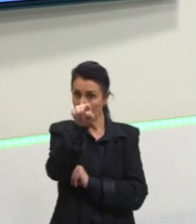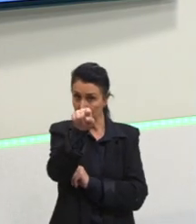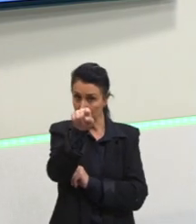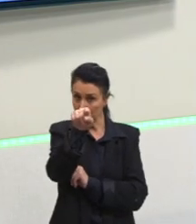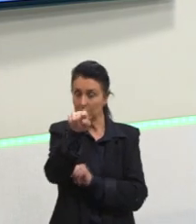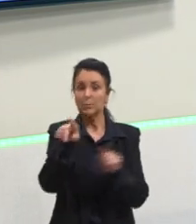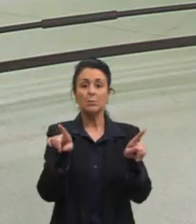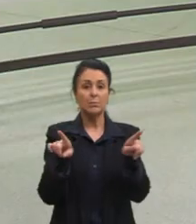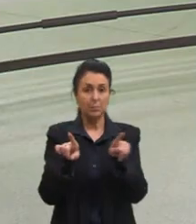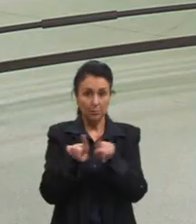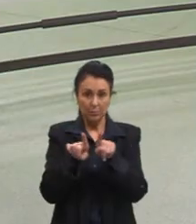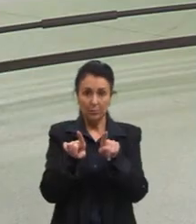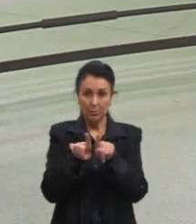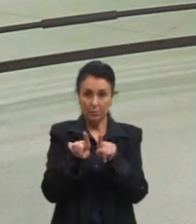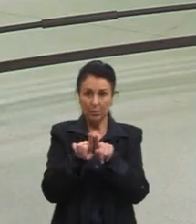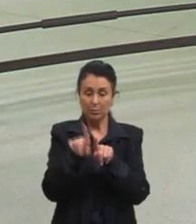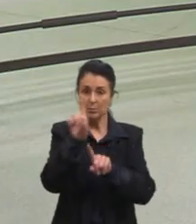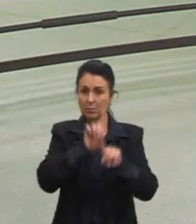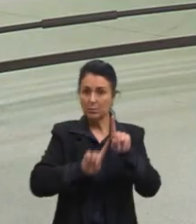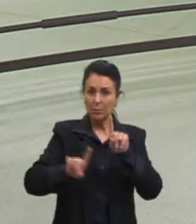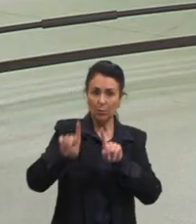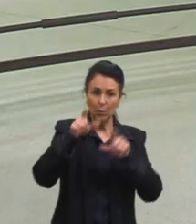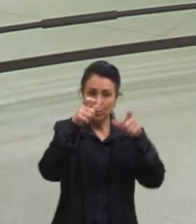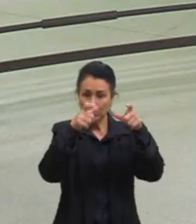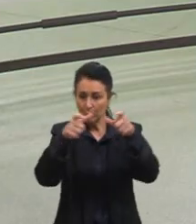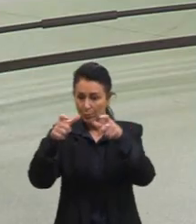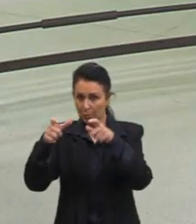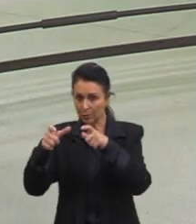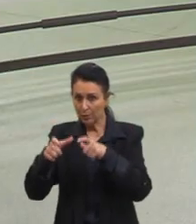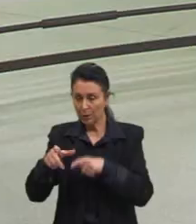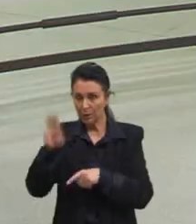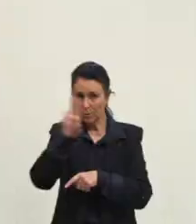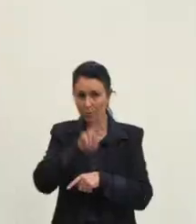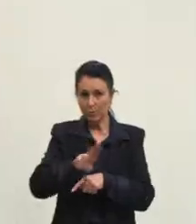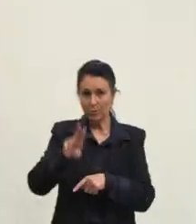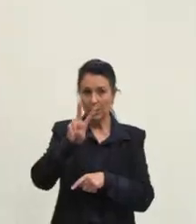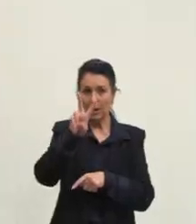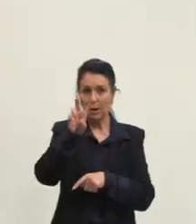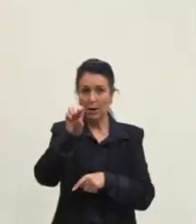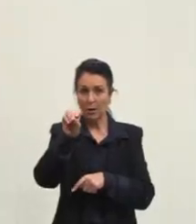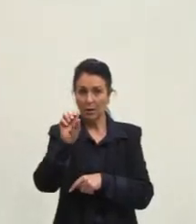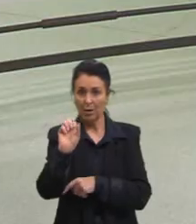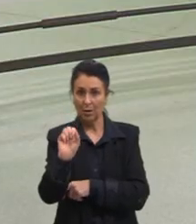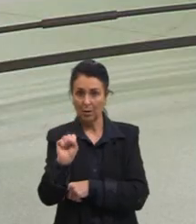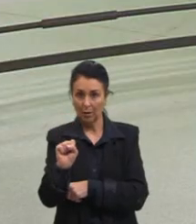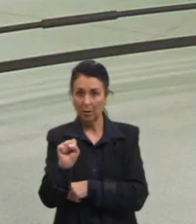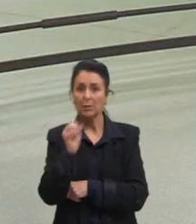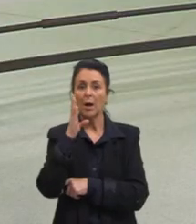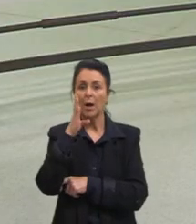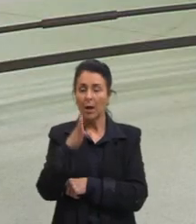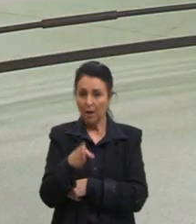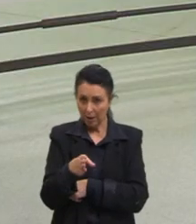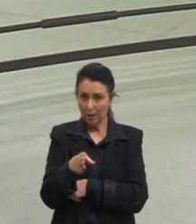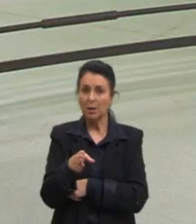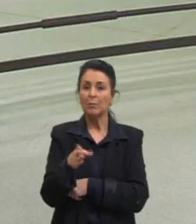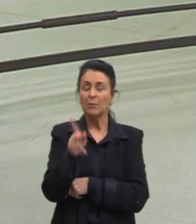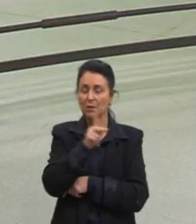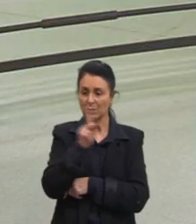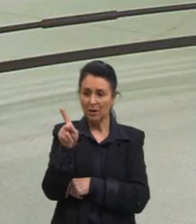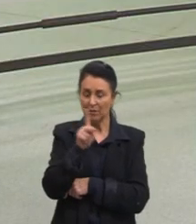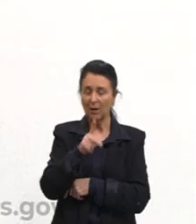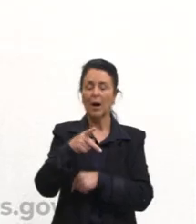também, em algumas regiões, nós vamos utilizar o vos, que nós já iremos conversar sobre ele.